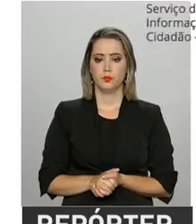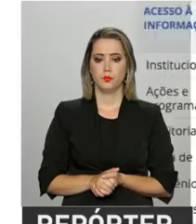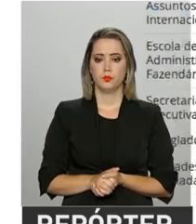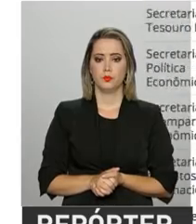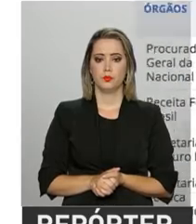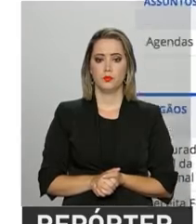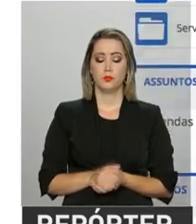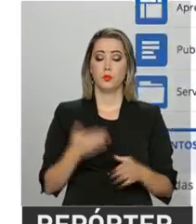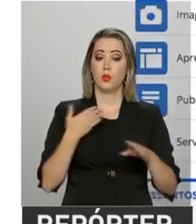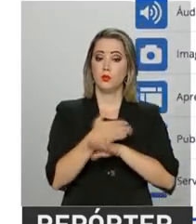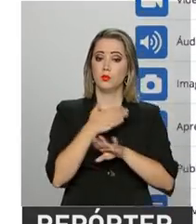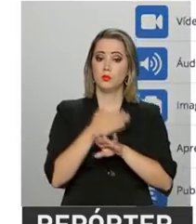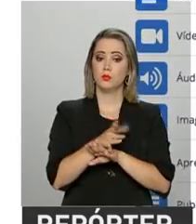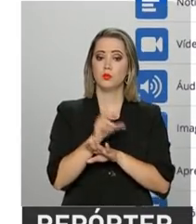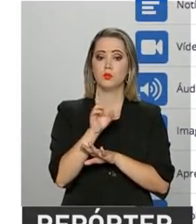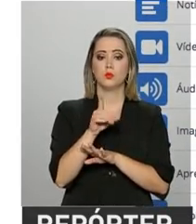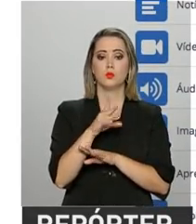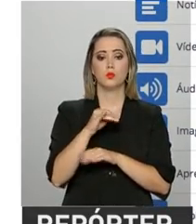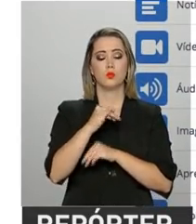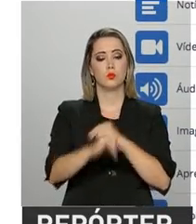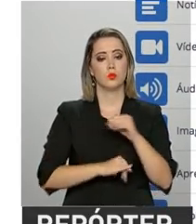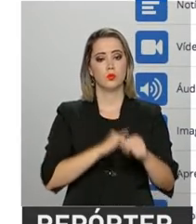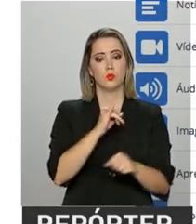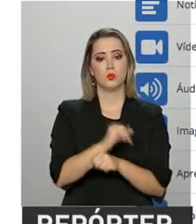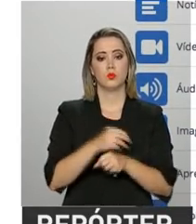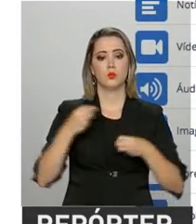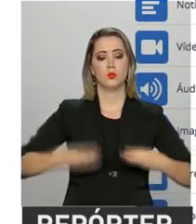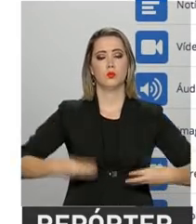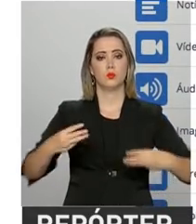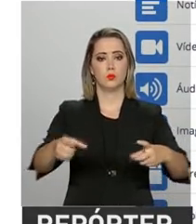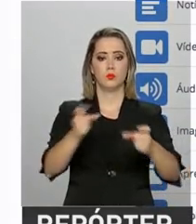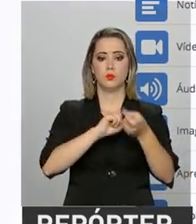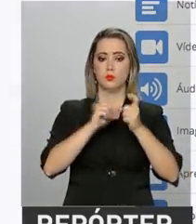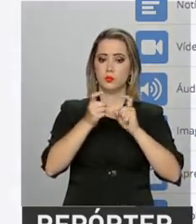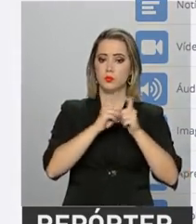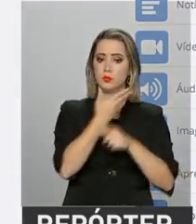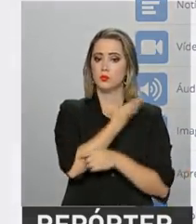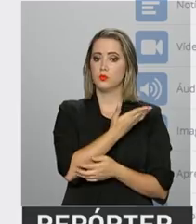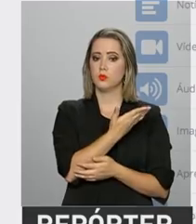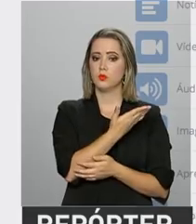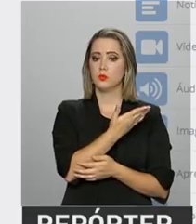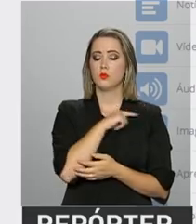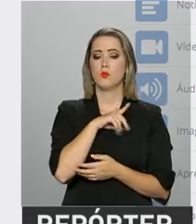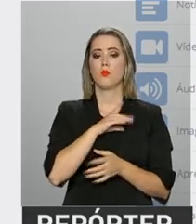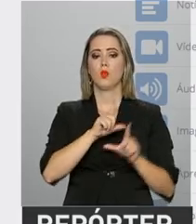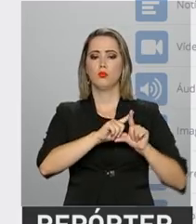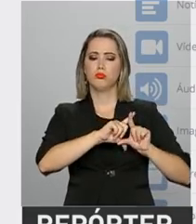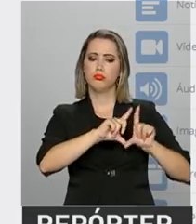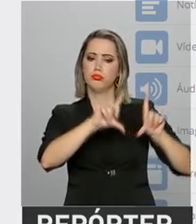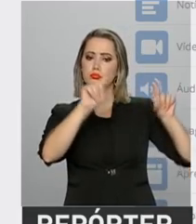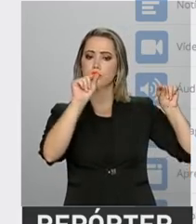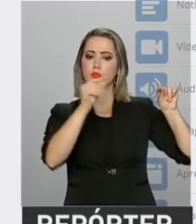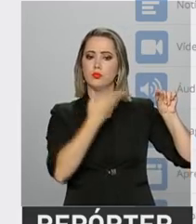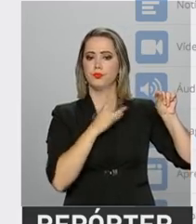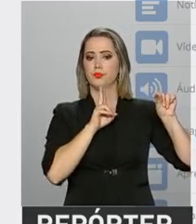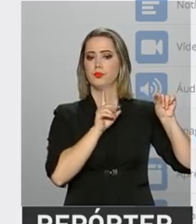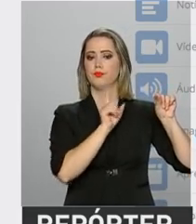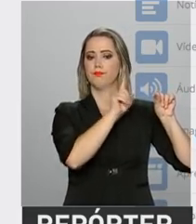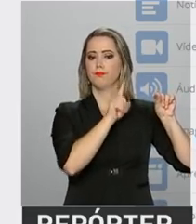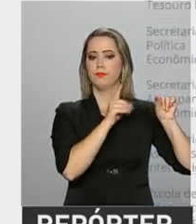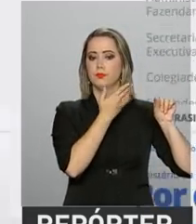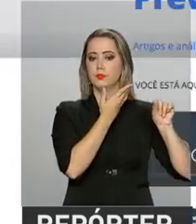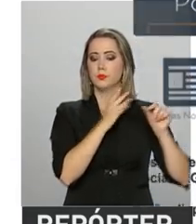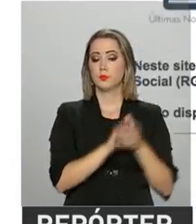Para acessar, basta ir ao portal do Ministério da Fazenda e clicar no banner por dentro da reforma da